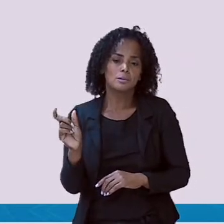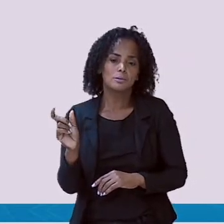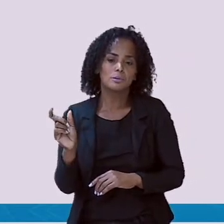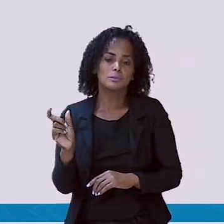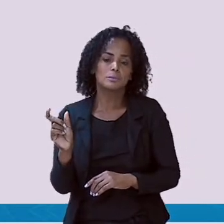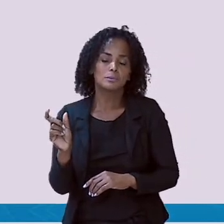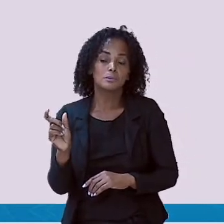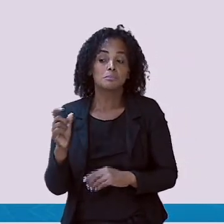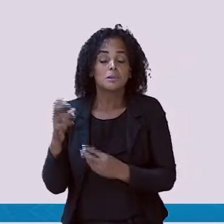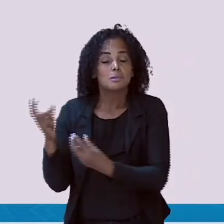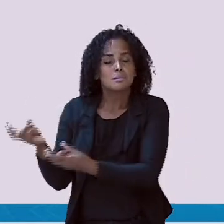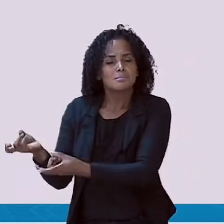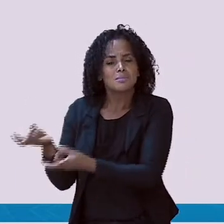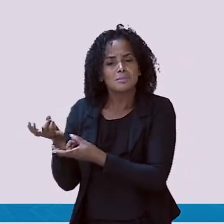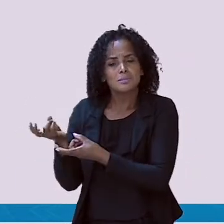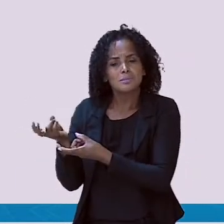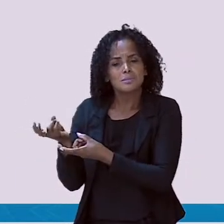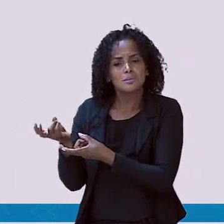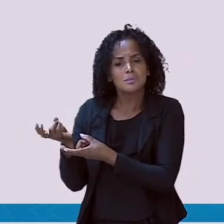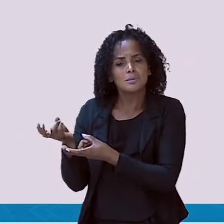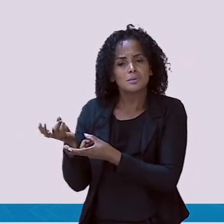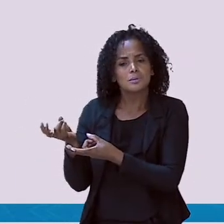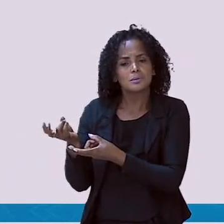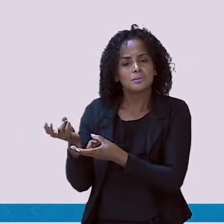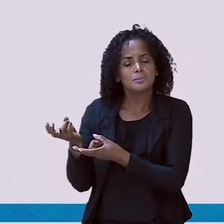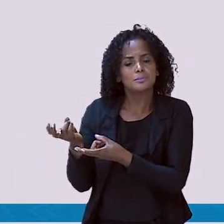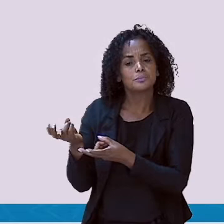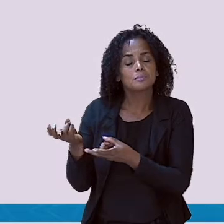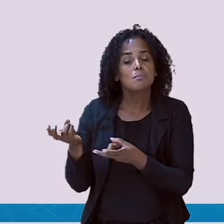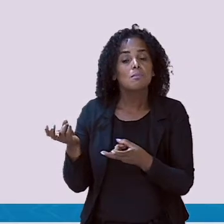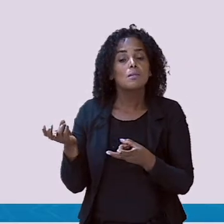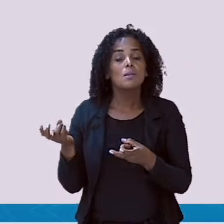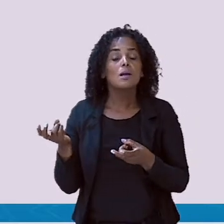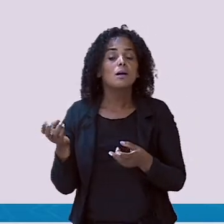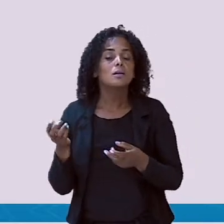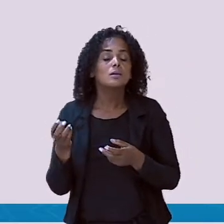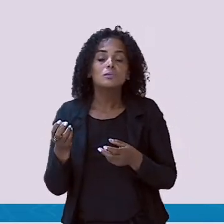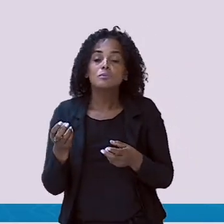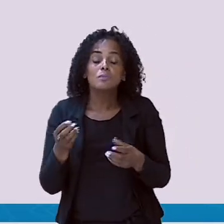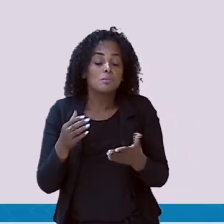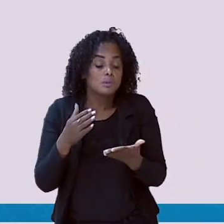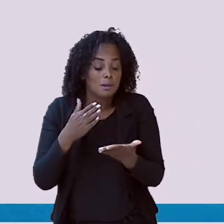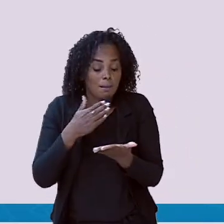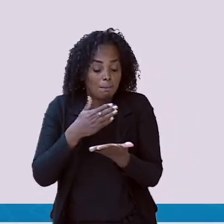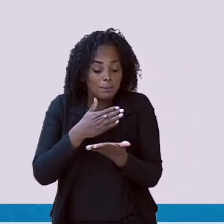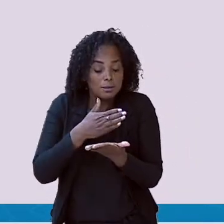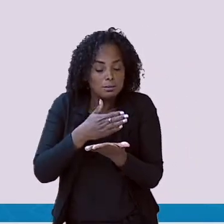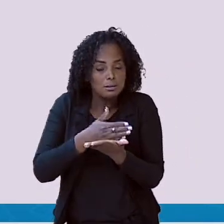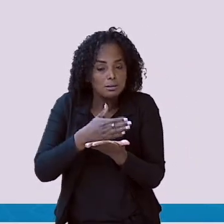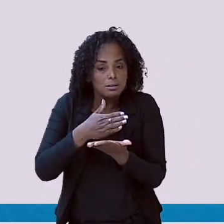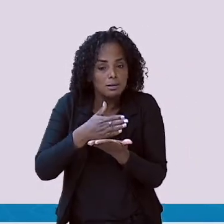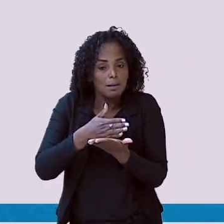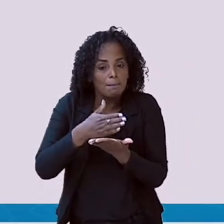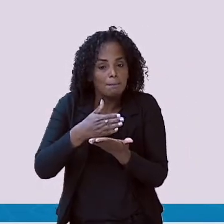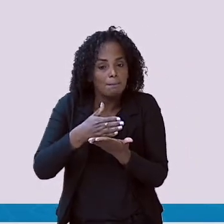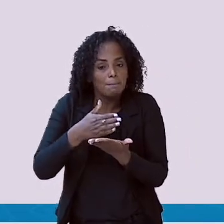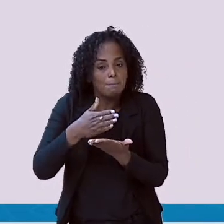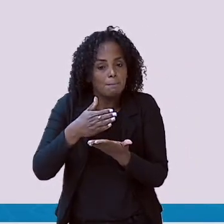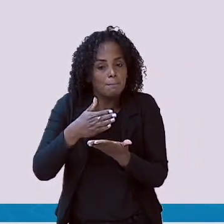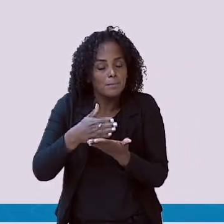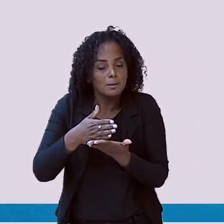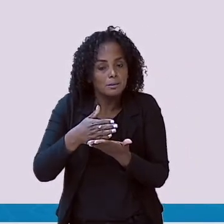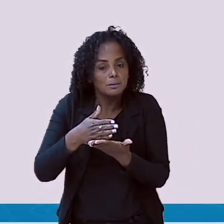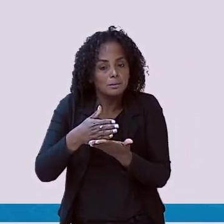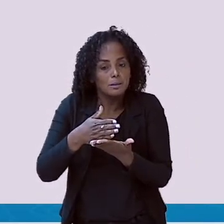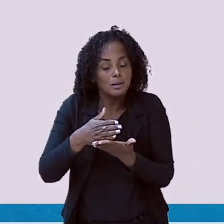prestar atenção nas palavras. Sabe por quê? Nós vamos separar as sílabas dessas